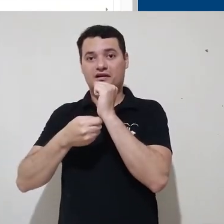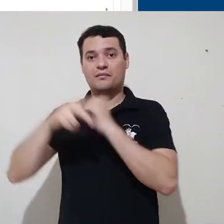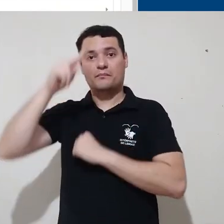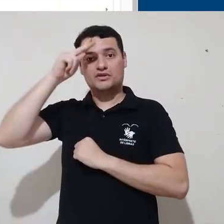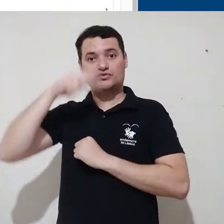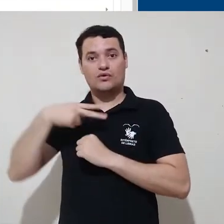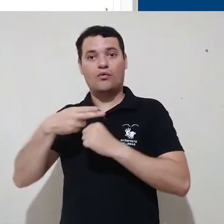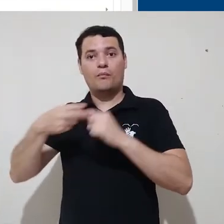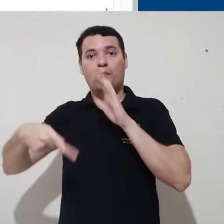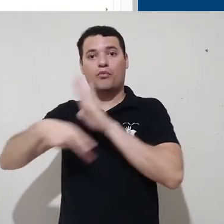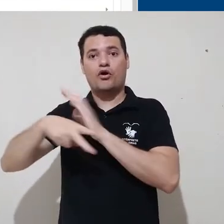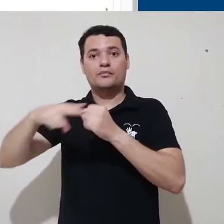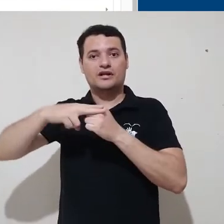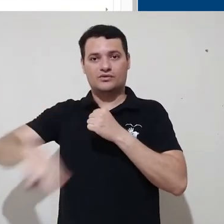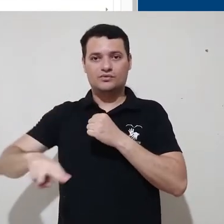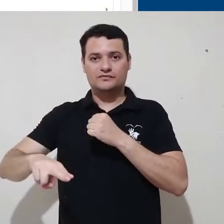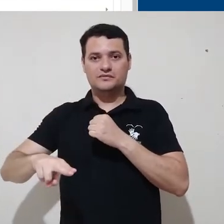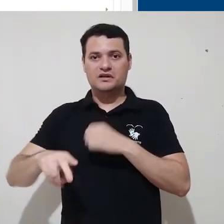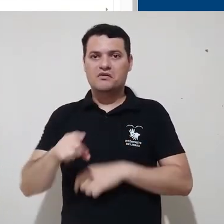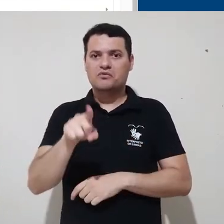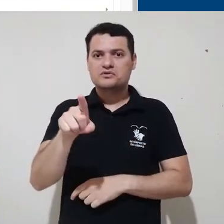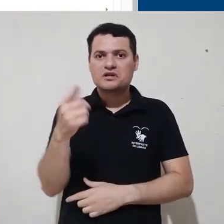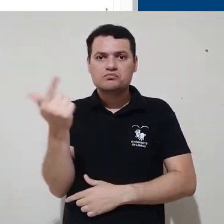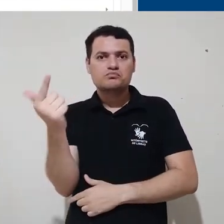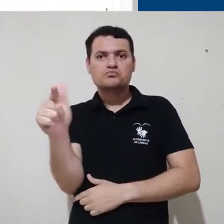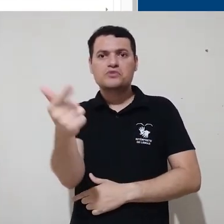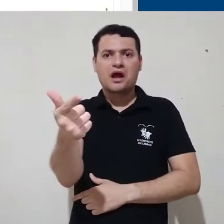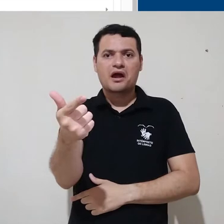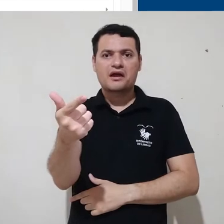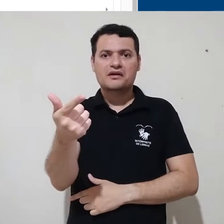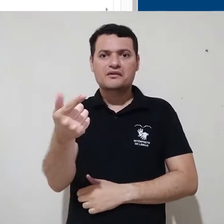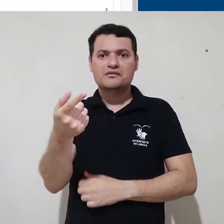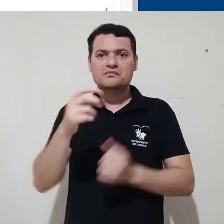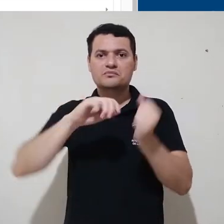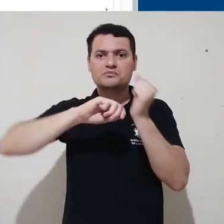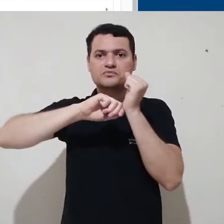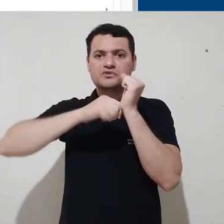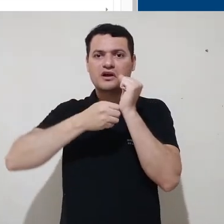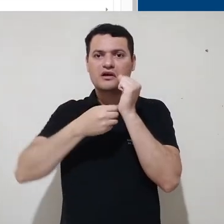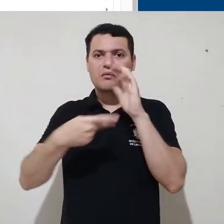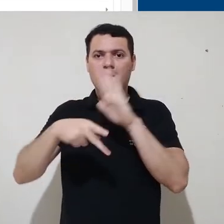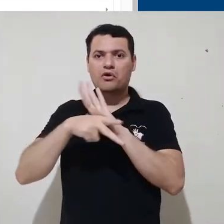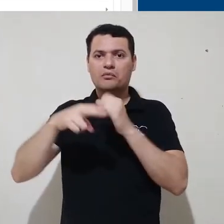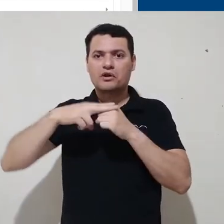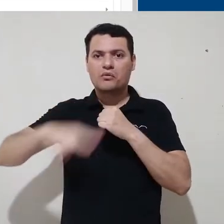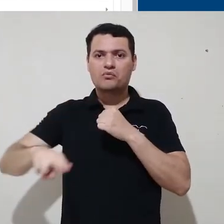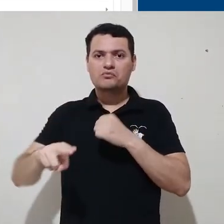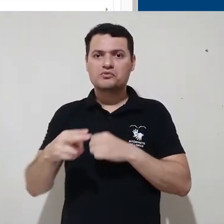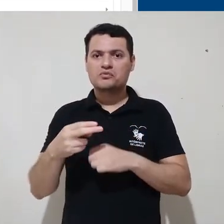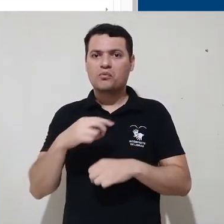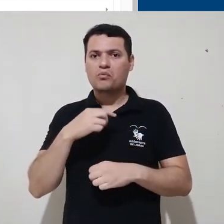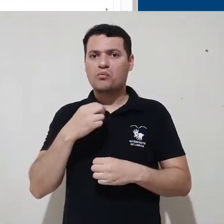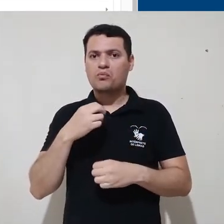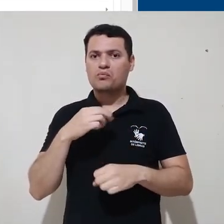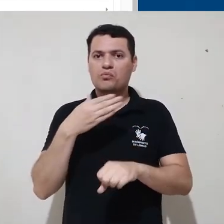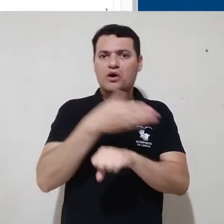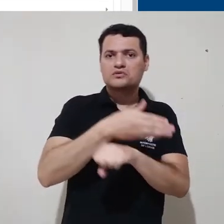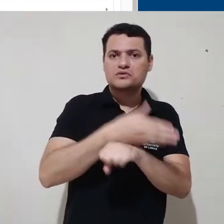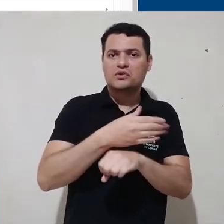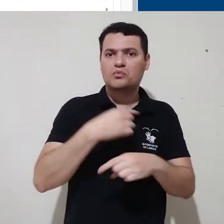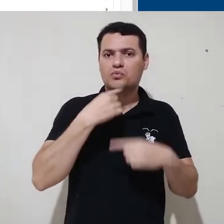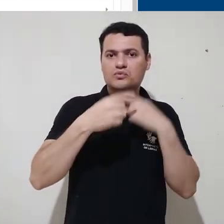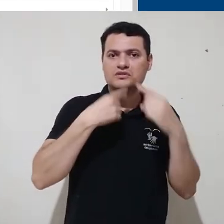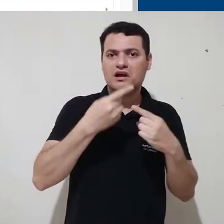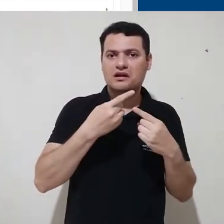UFIS. Se o usuário não possui login único da UFIS ou não consegue acessar a plataforma